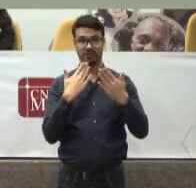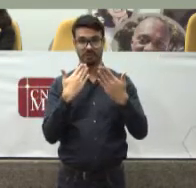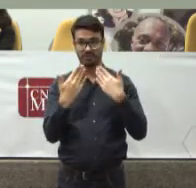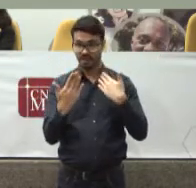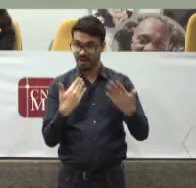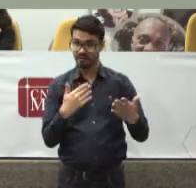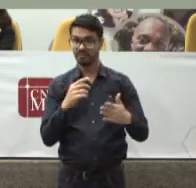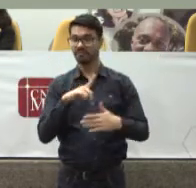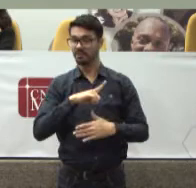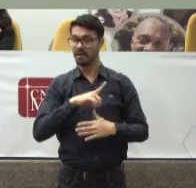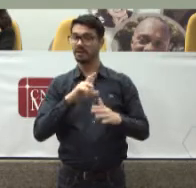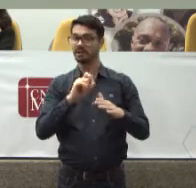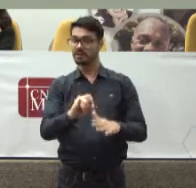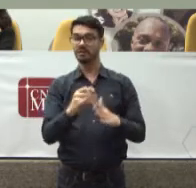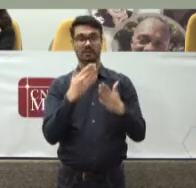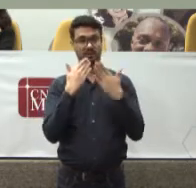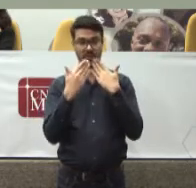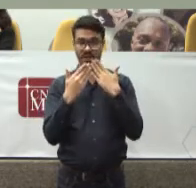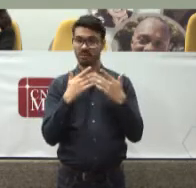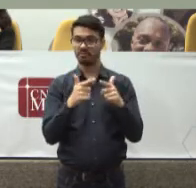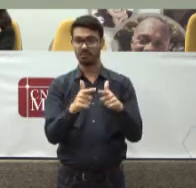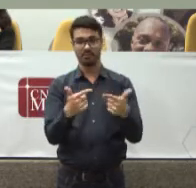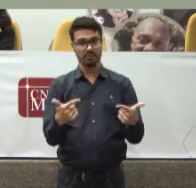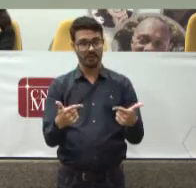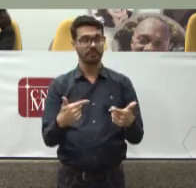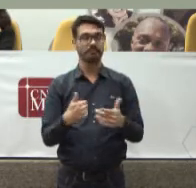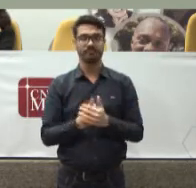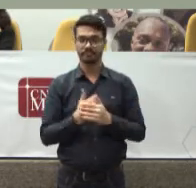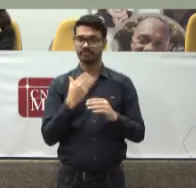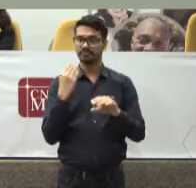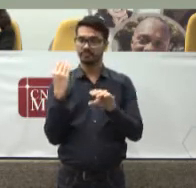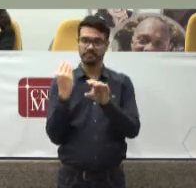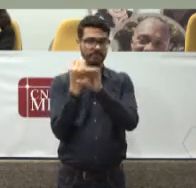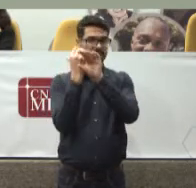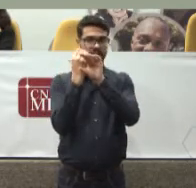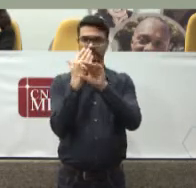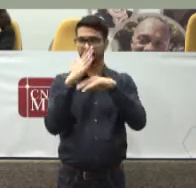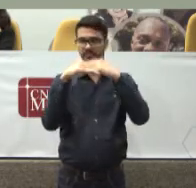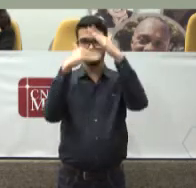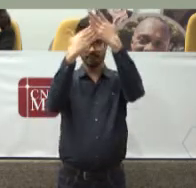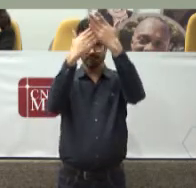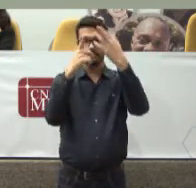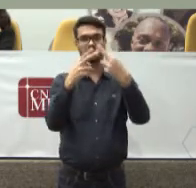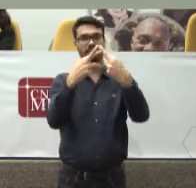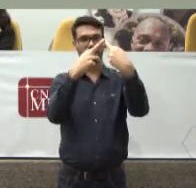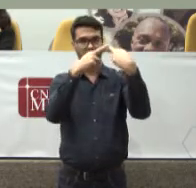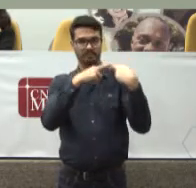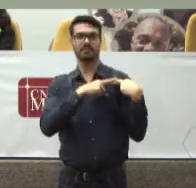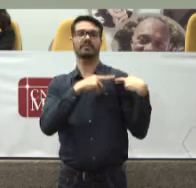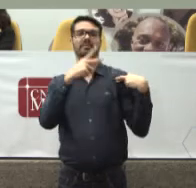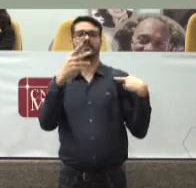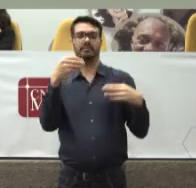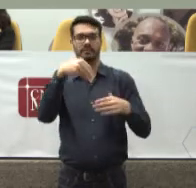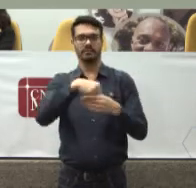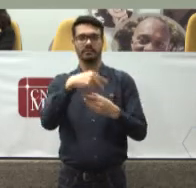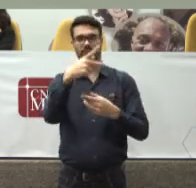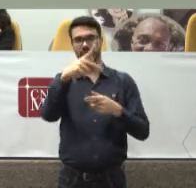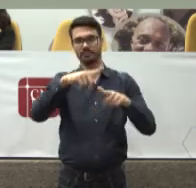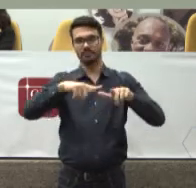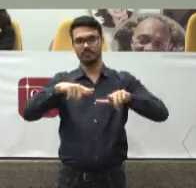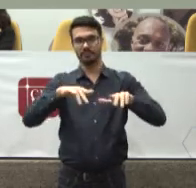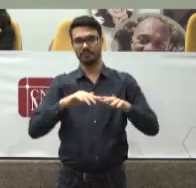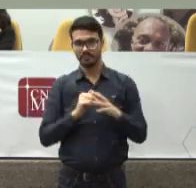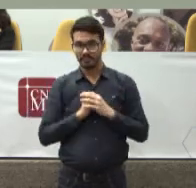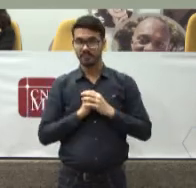personagens Envolvidos nesta equação Desenvolverem O seu respectivo trabalho Eu falava